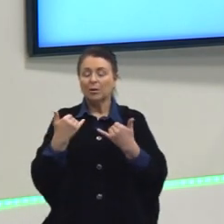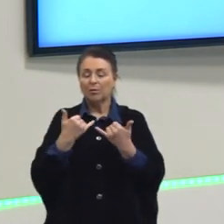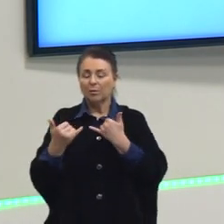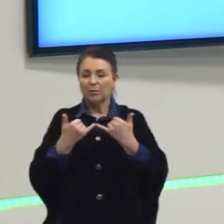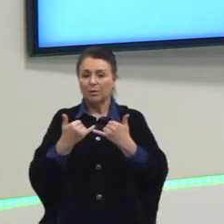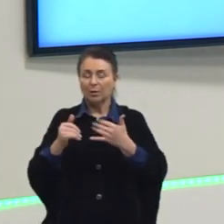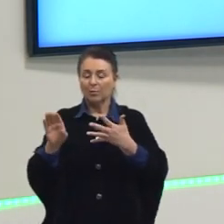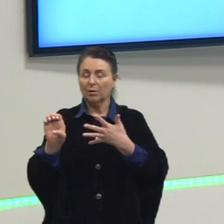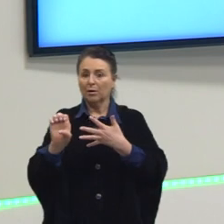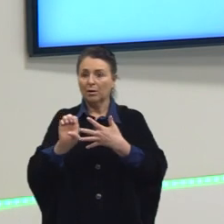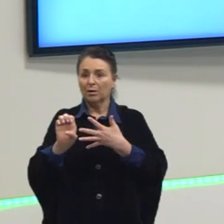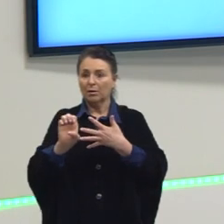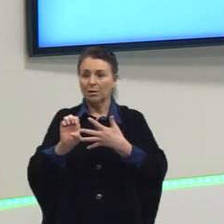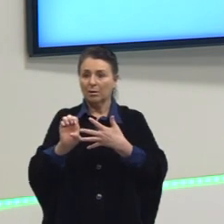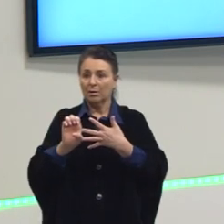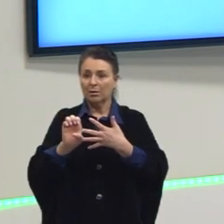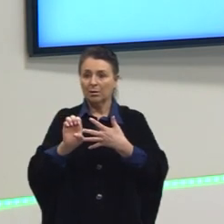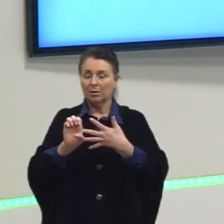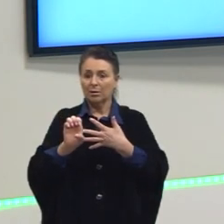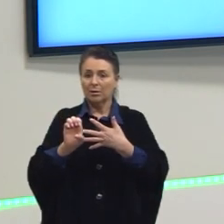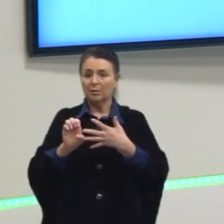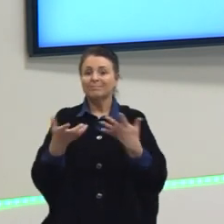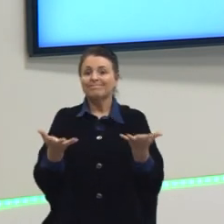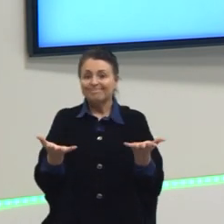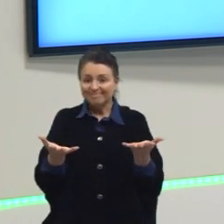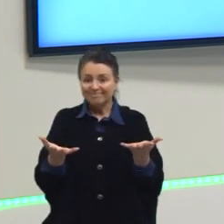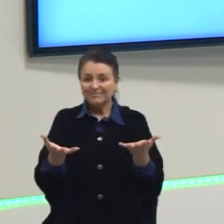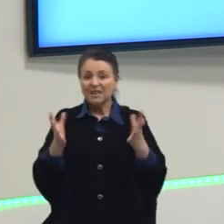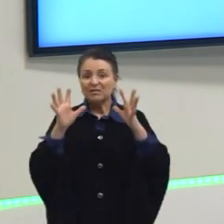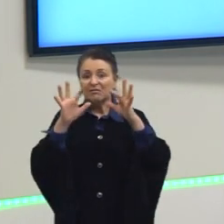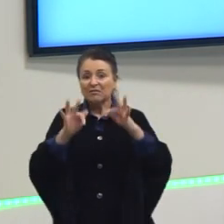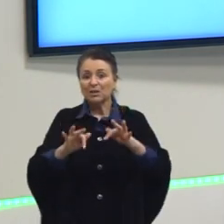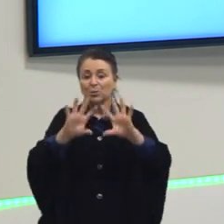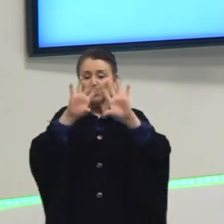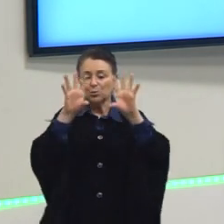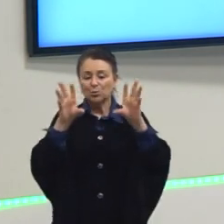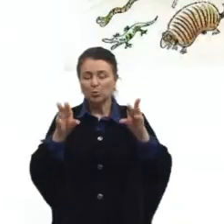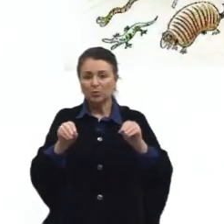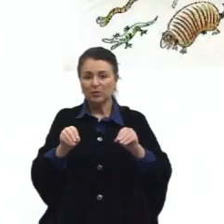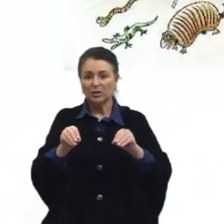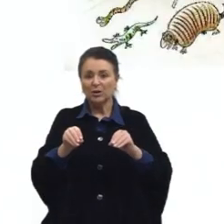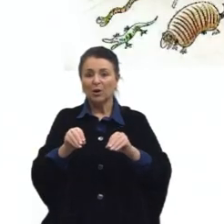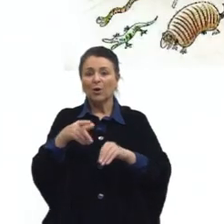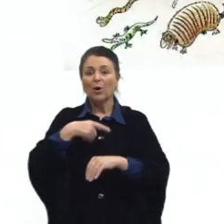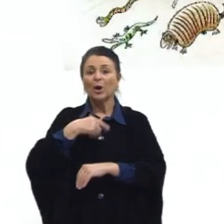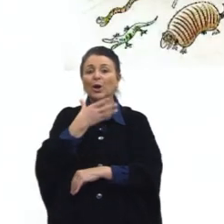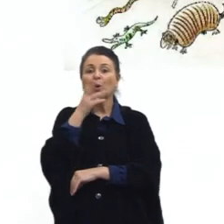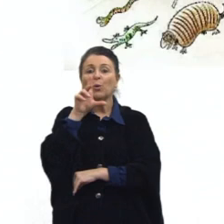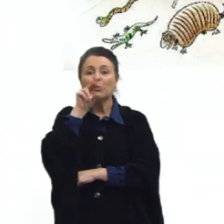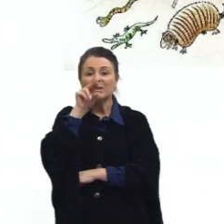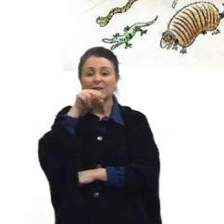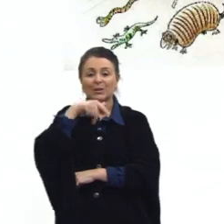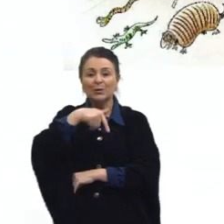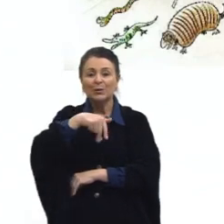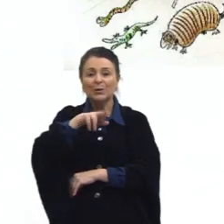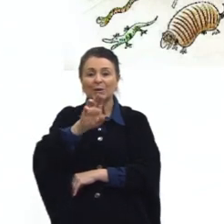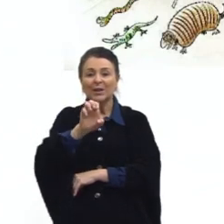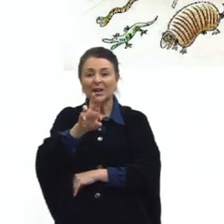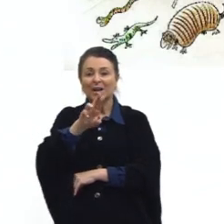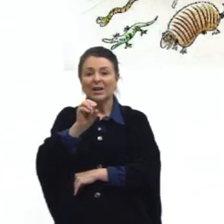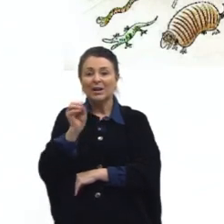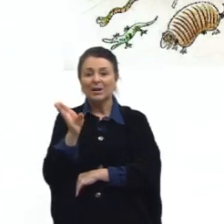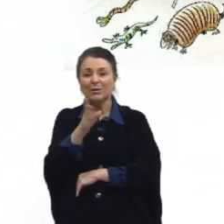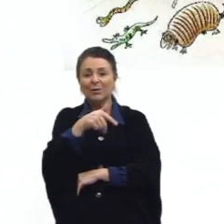espécies, adeus, Pampa mia. Aí o quero, quero falando, não quero, não quero, falando entre aspas, né? Cantando ali.